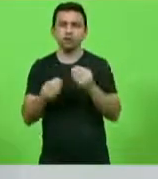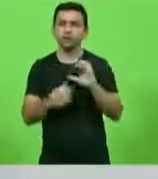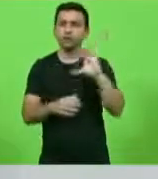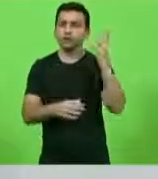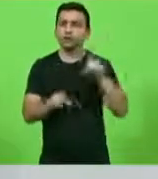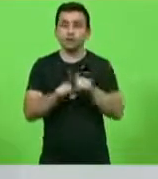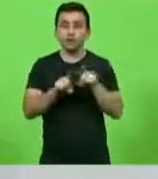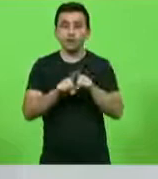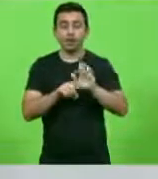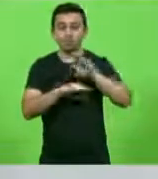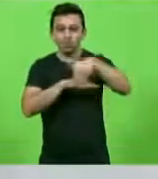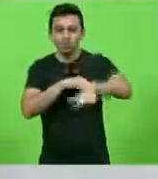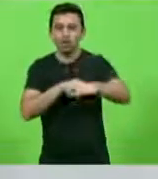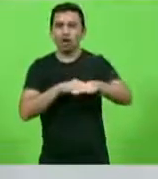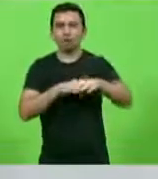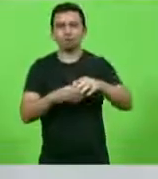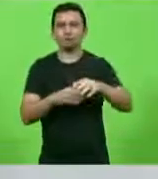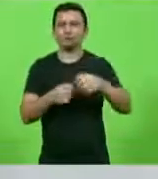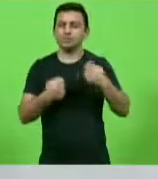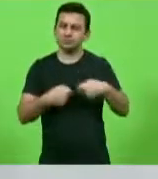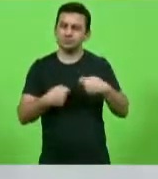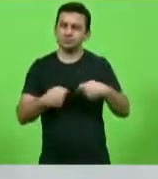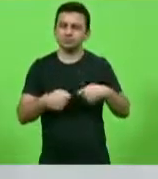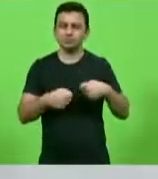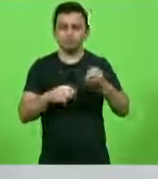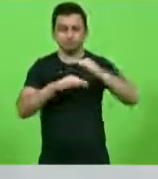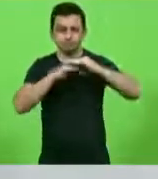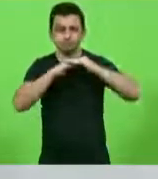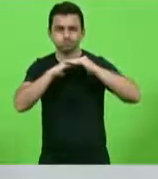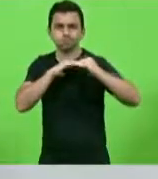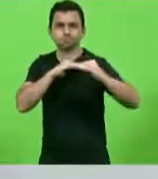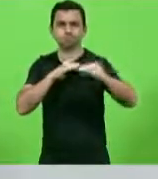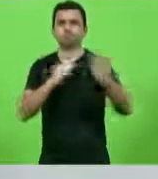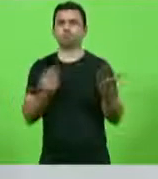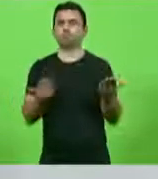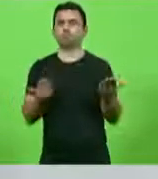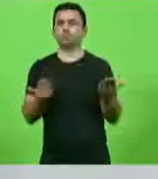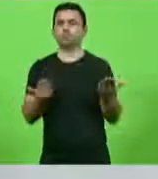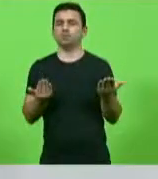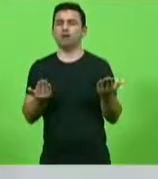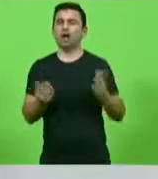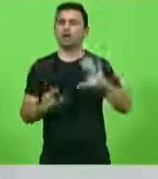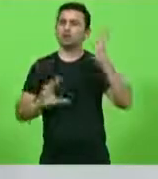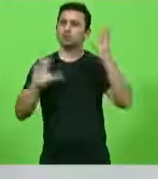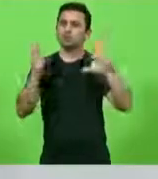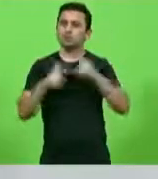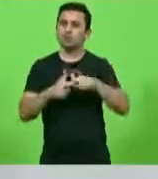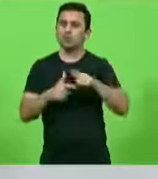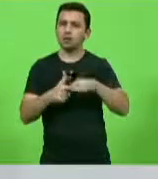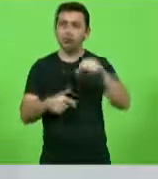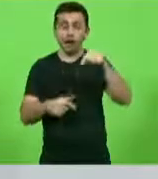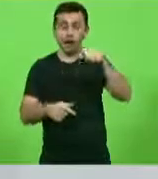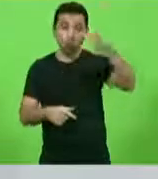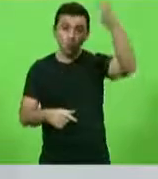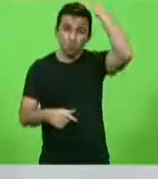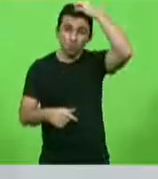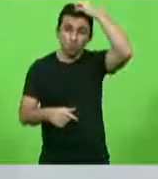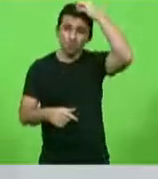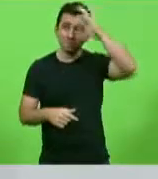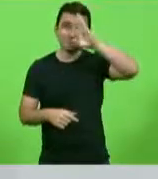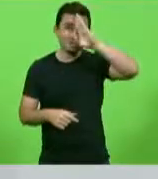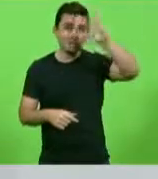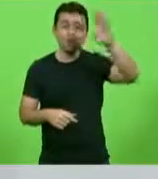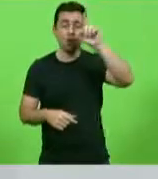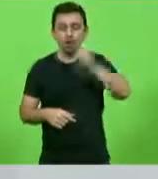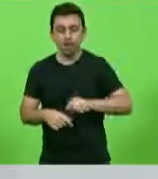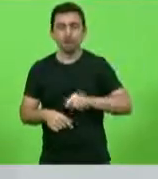buracos e acabar com quantas mortes e acidentes em que o principal culpado é o Estado precário das